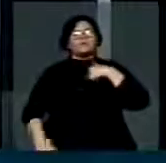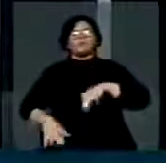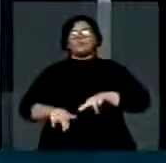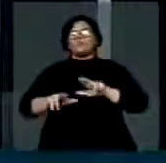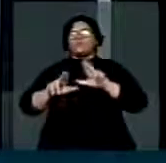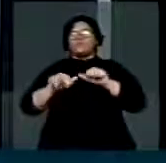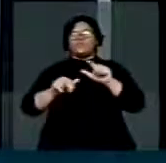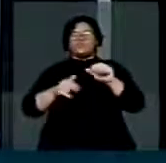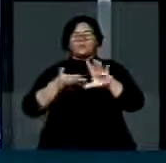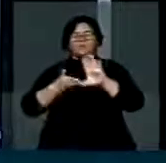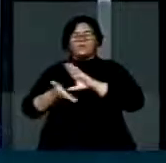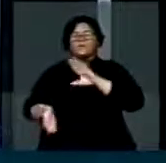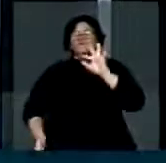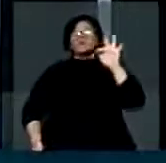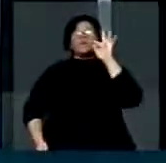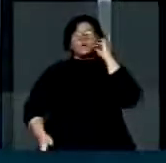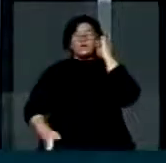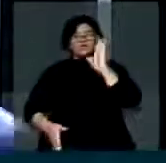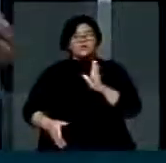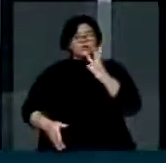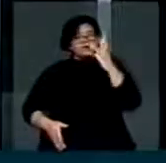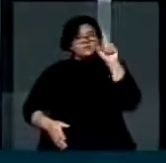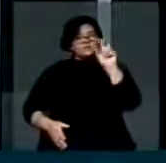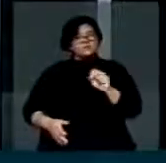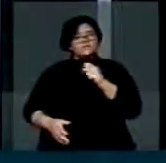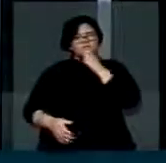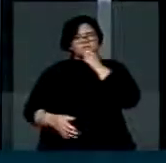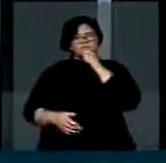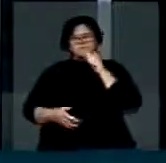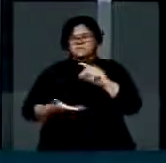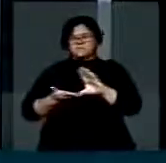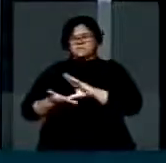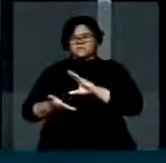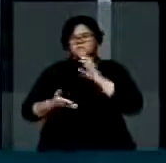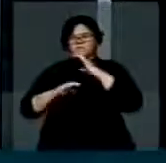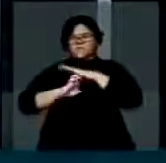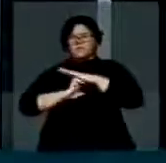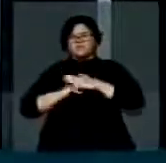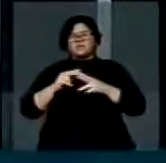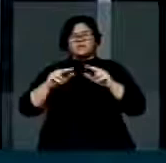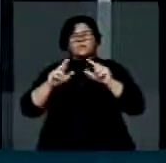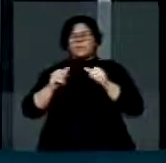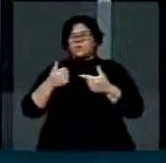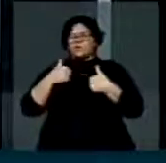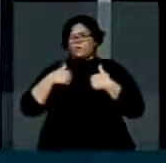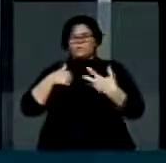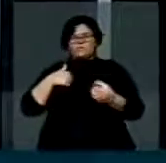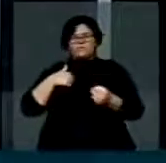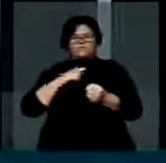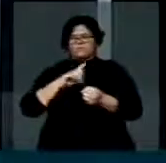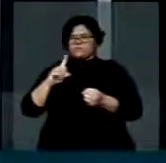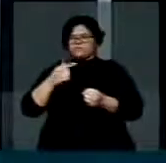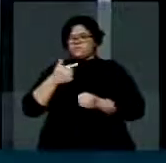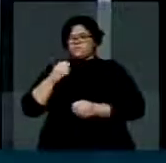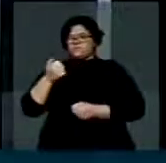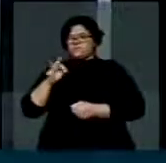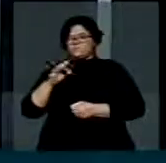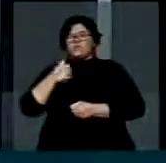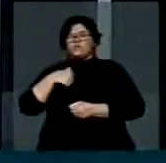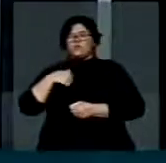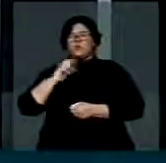um tostão de empresas. A última campanha, deputado Chirac, em 2010, eu andei